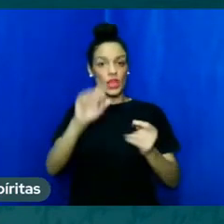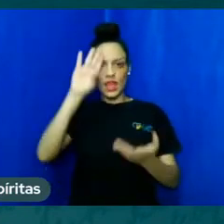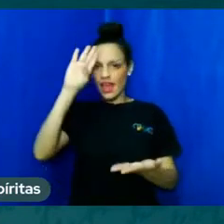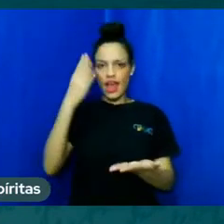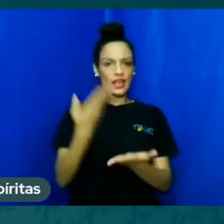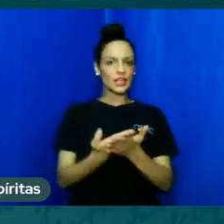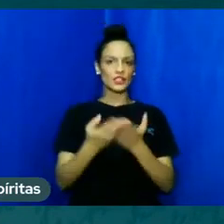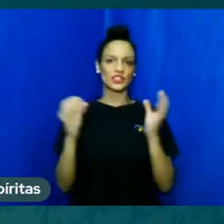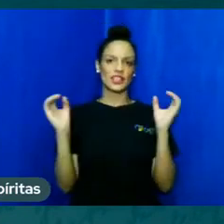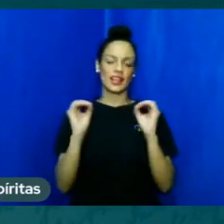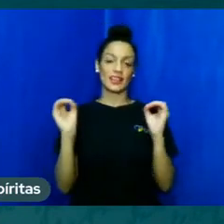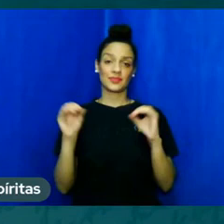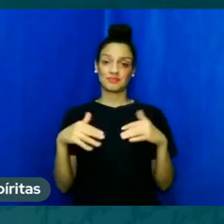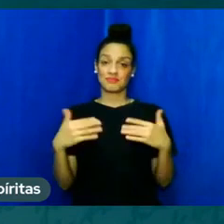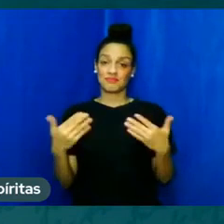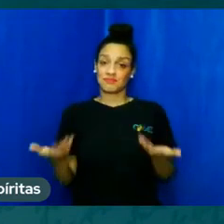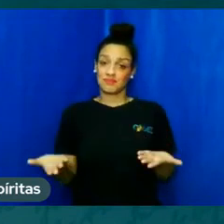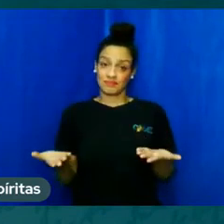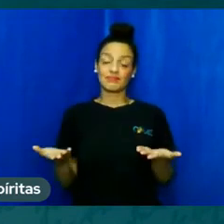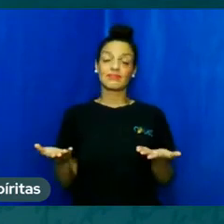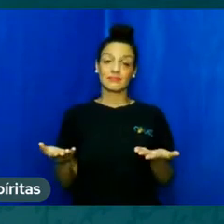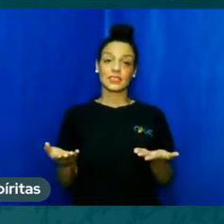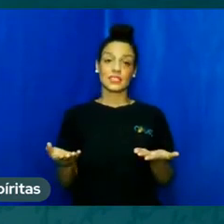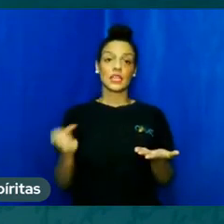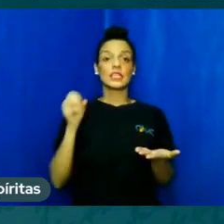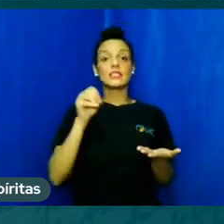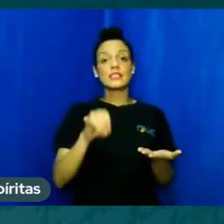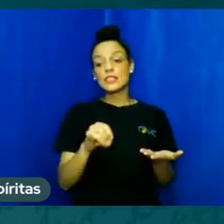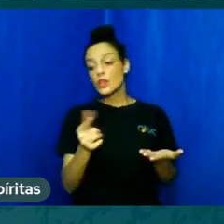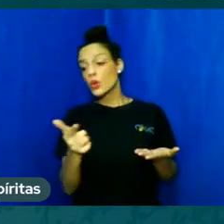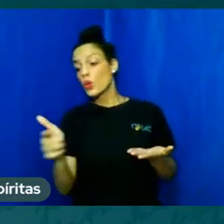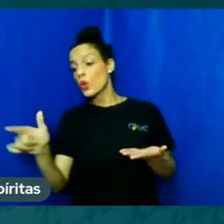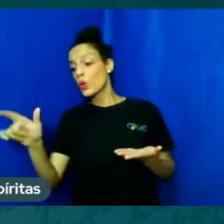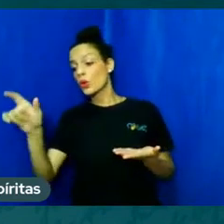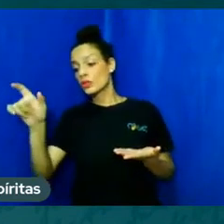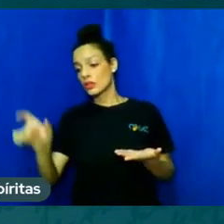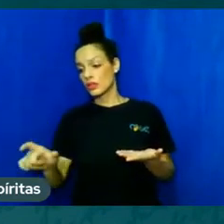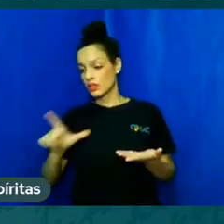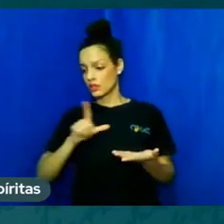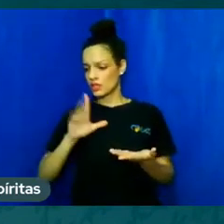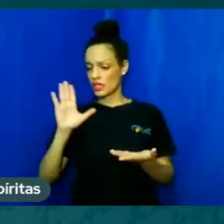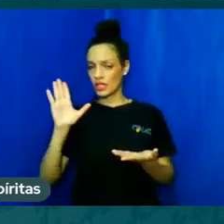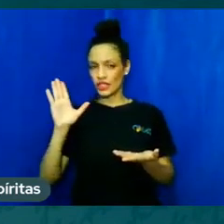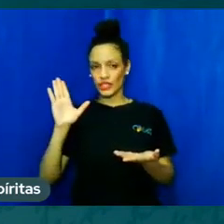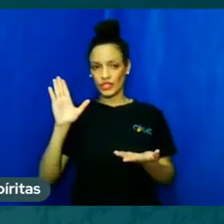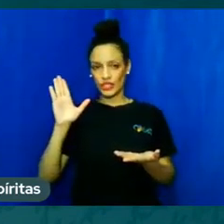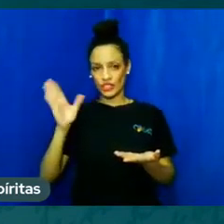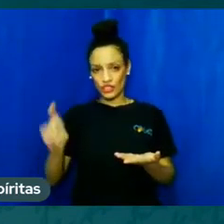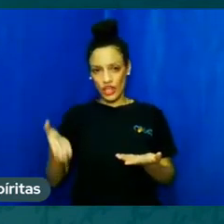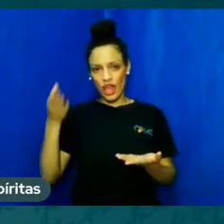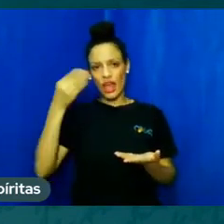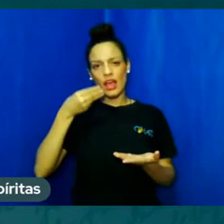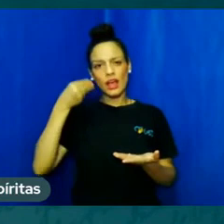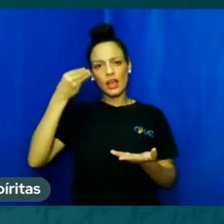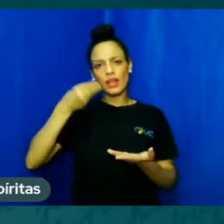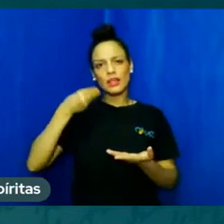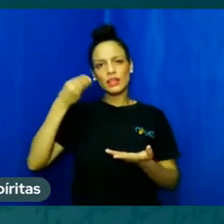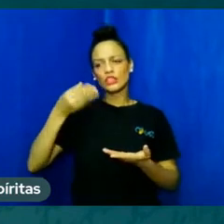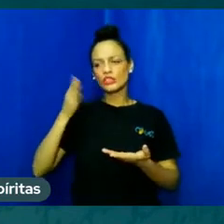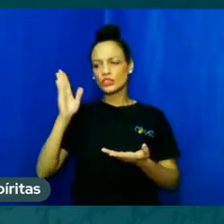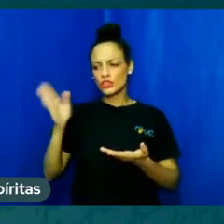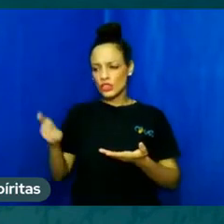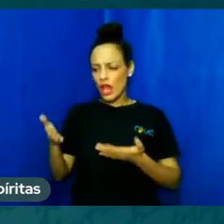um espírito que já tem uma caminhada, evidentemente que ele vai continuar sendo quem é, independente daquilo que ele